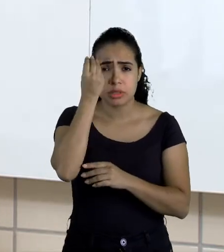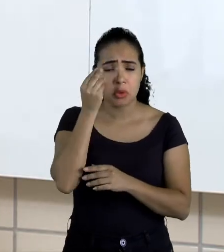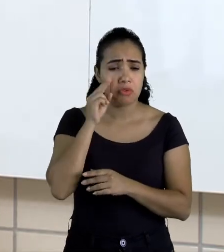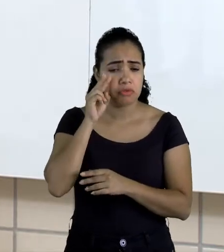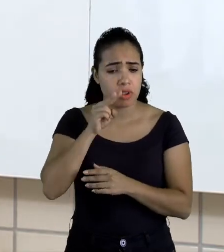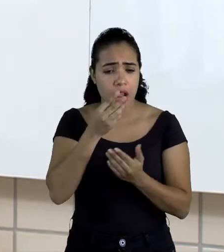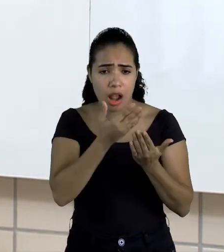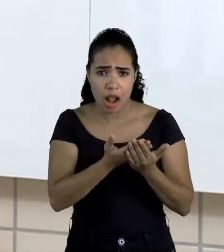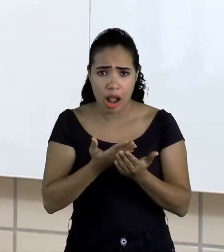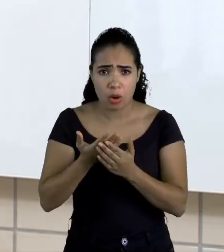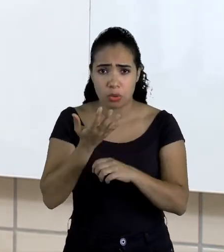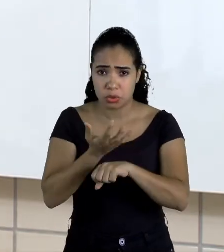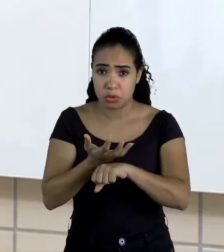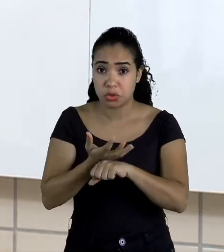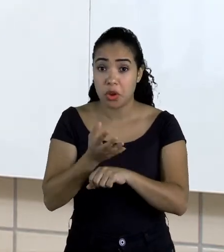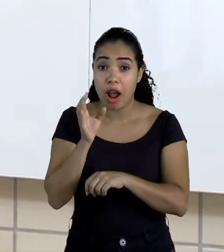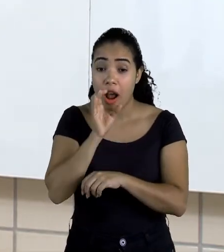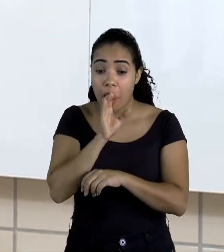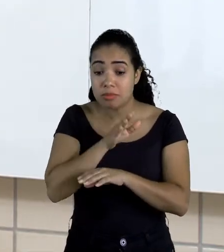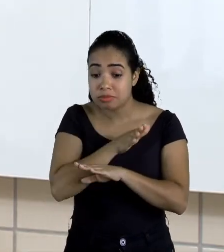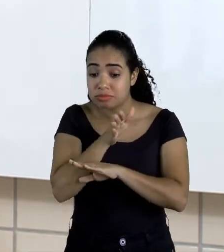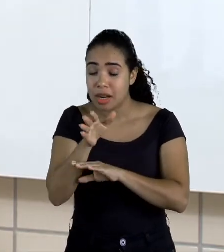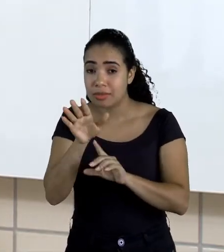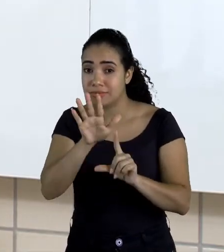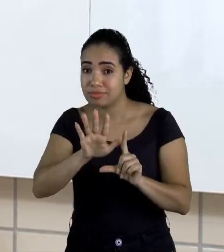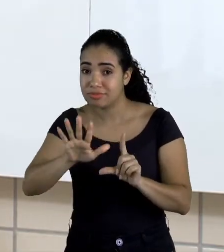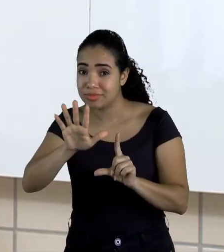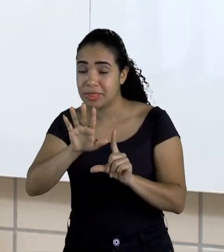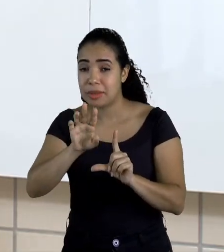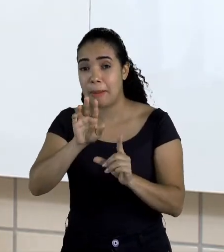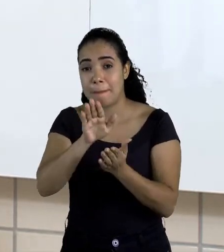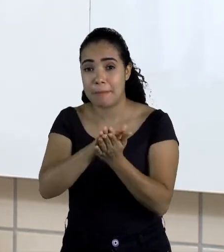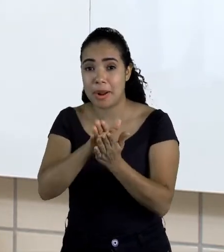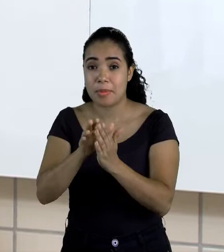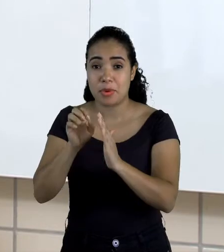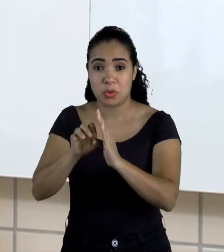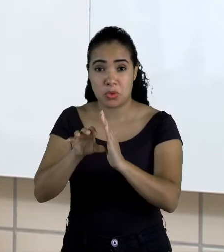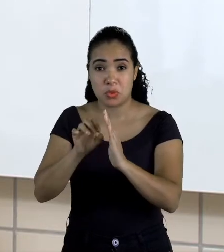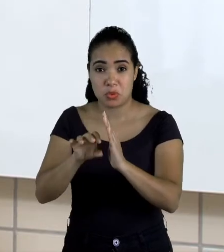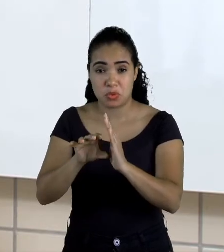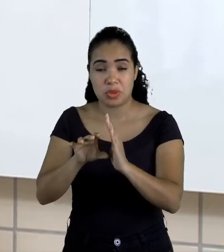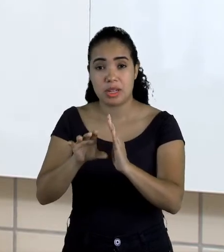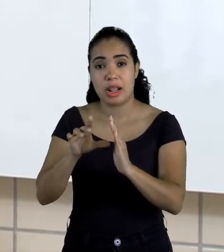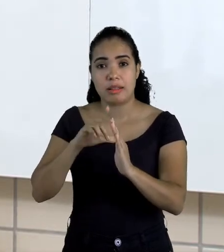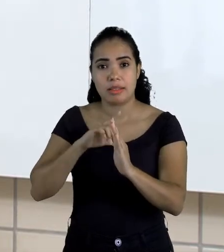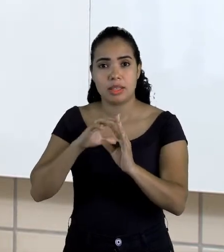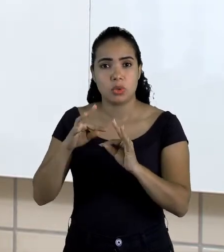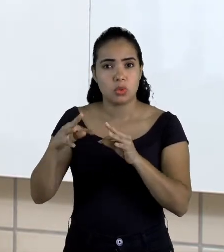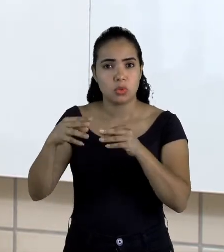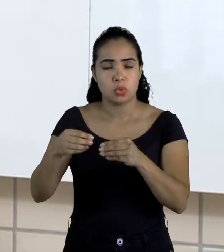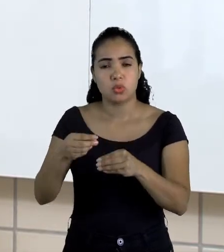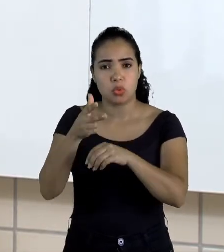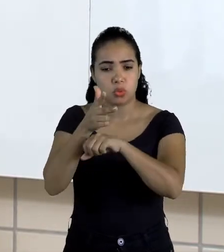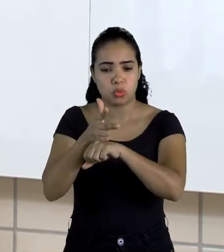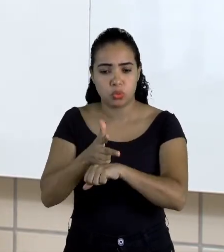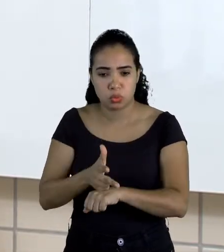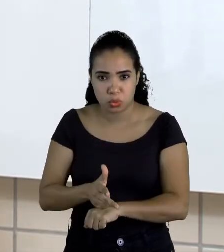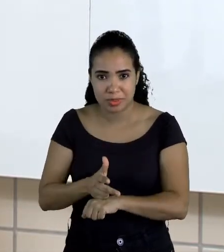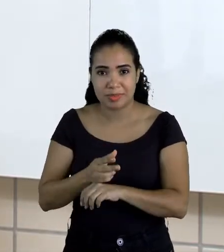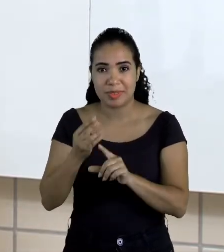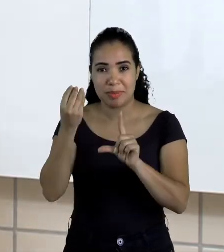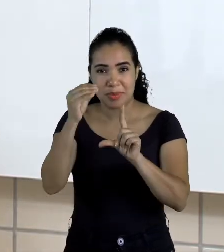dessa disciplina, corre lá na plataforma Palmas Home School, que estão todas gravadas, ok?